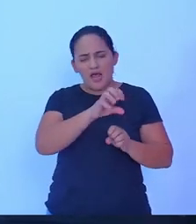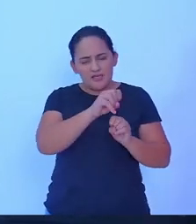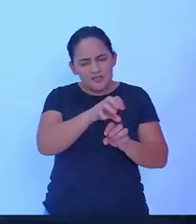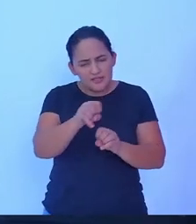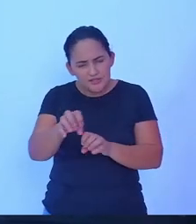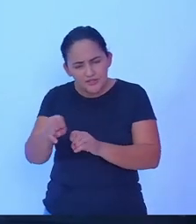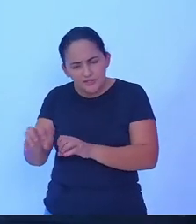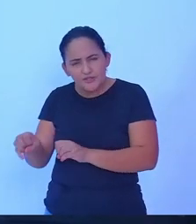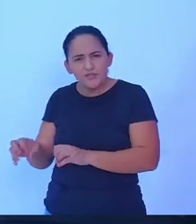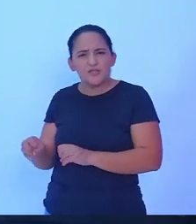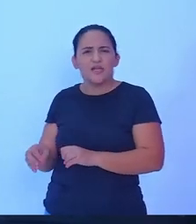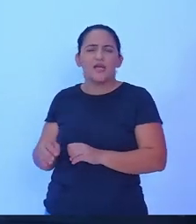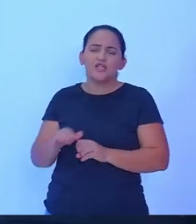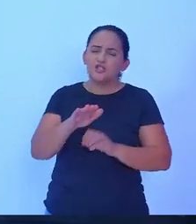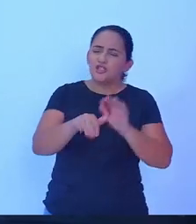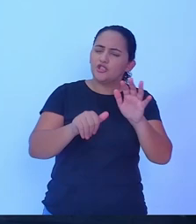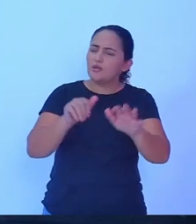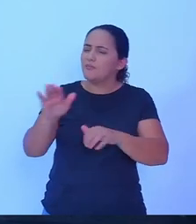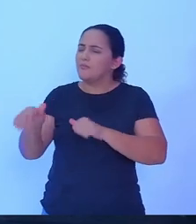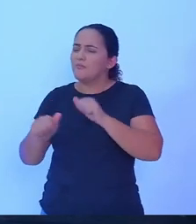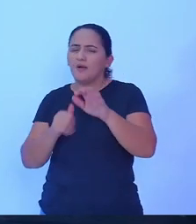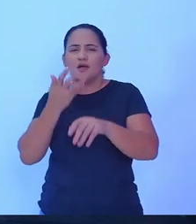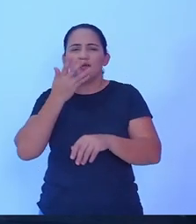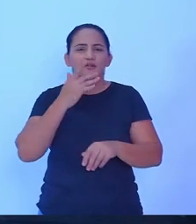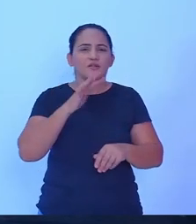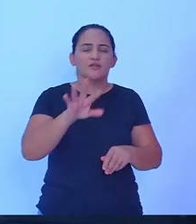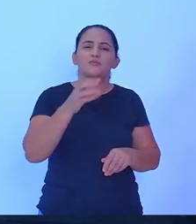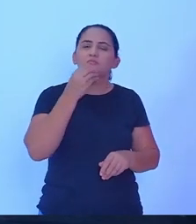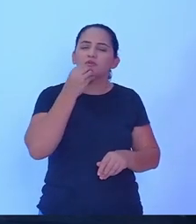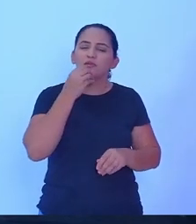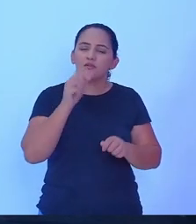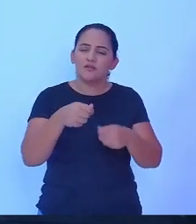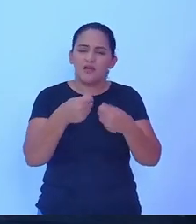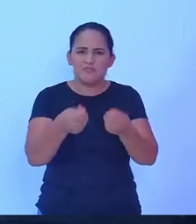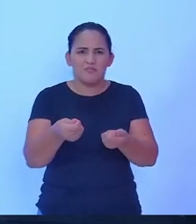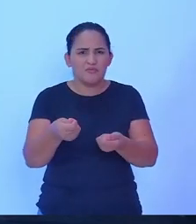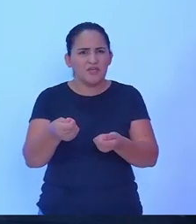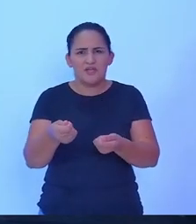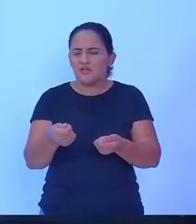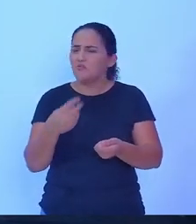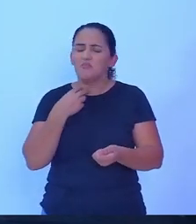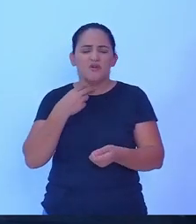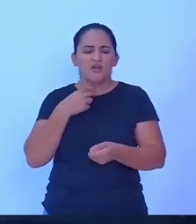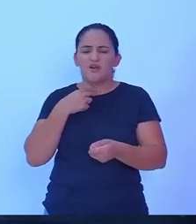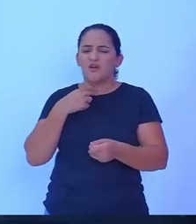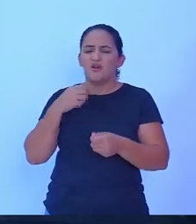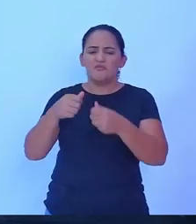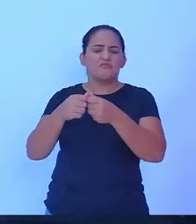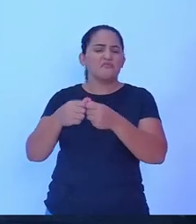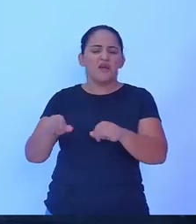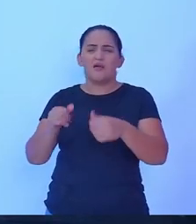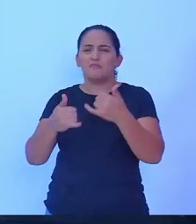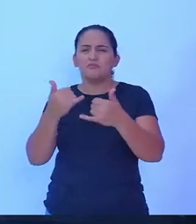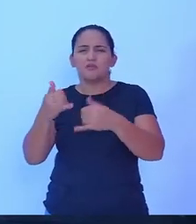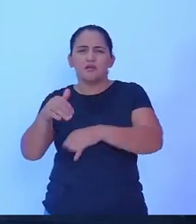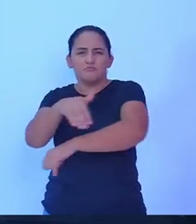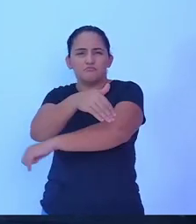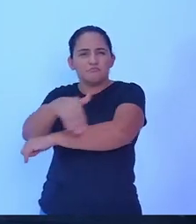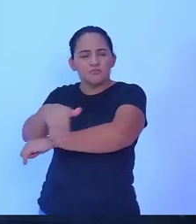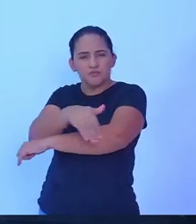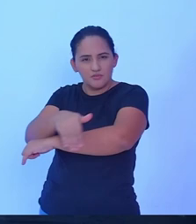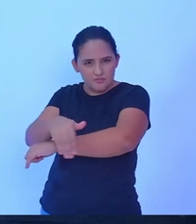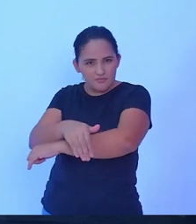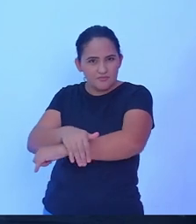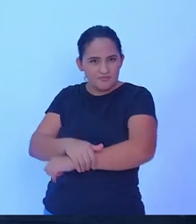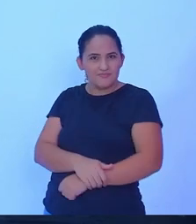vulnerabilidade, tirando aquelas crianças da rua e dando oportunidades para que se torne pessoas comprometidas